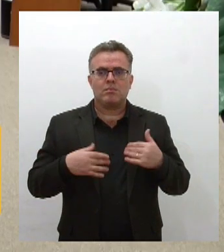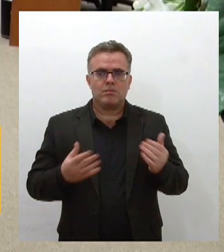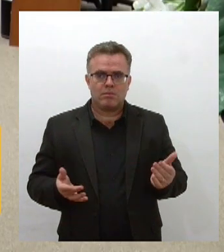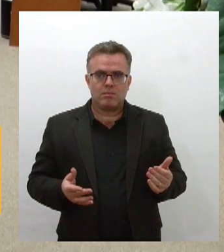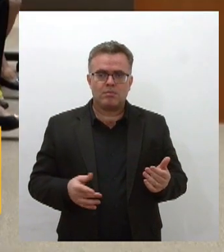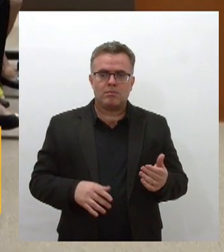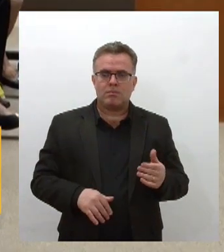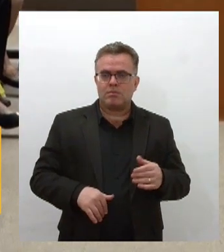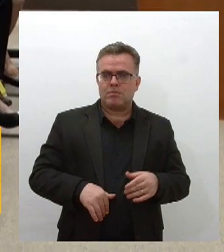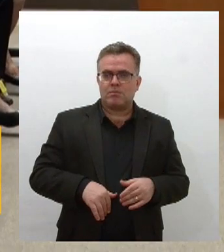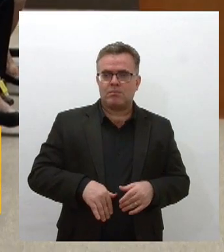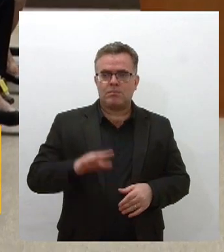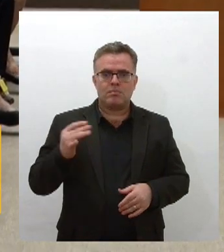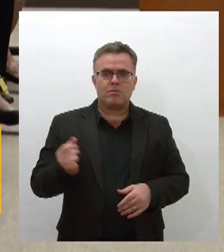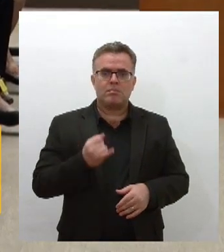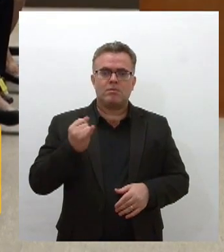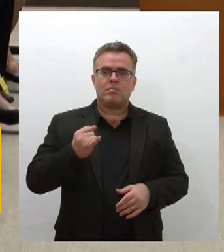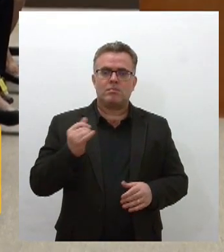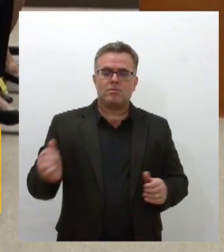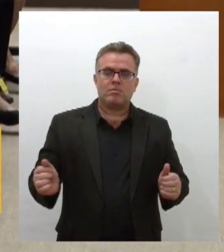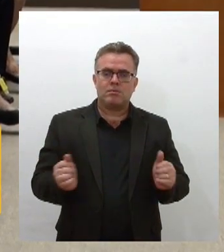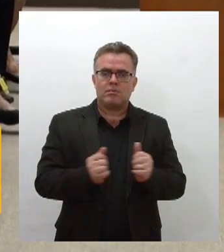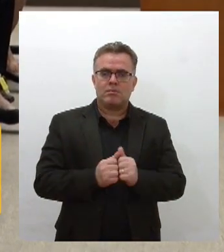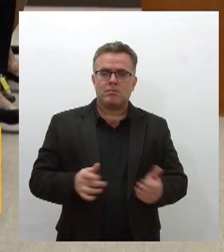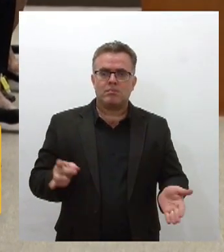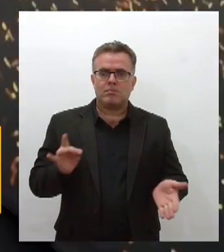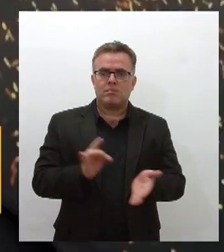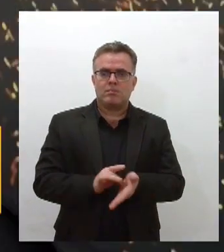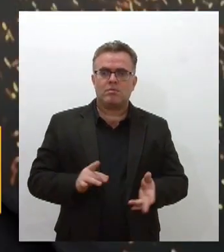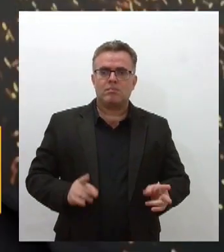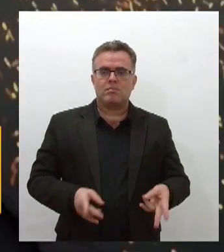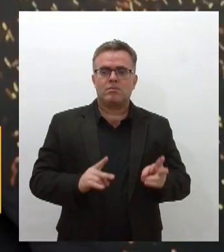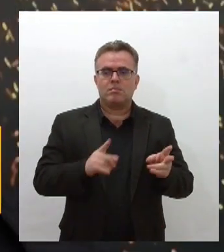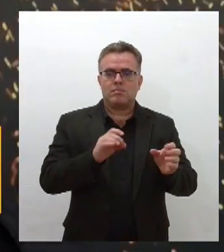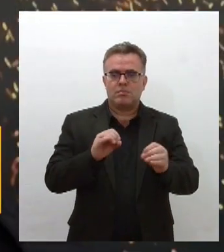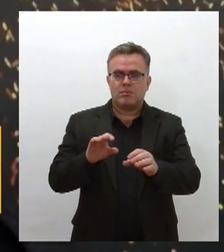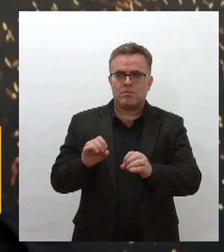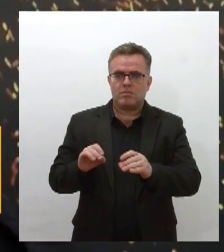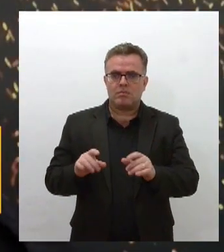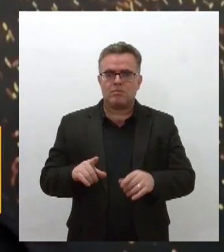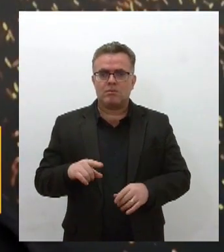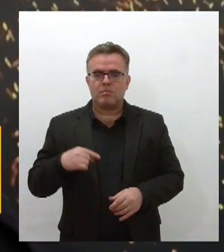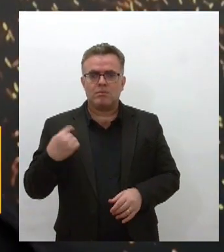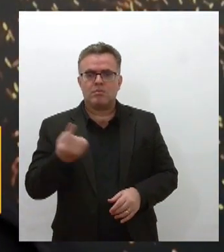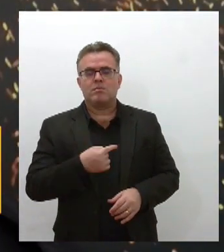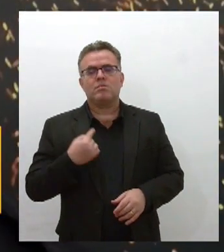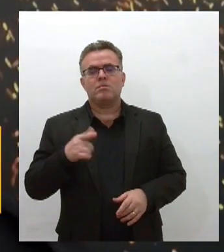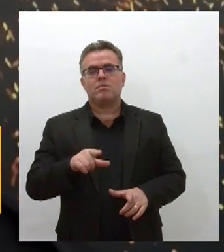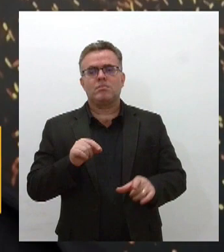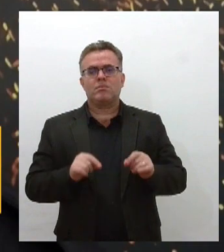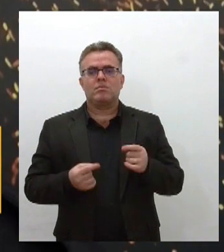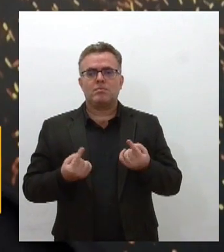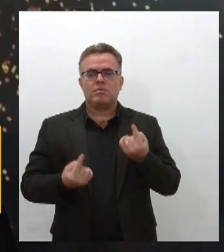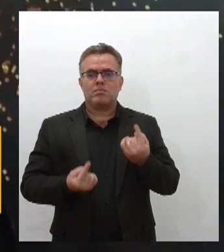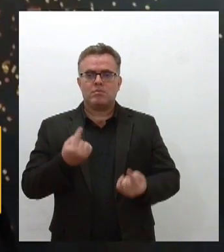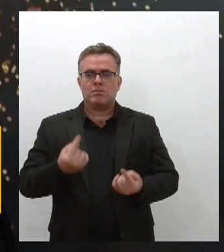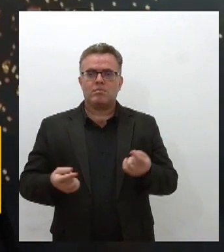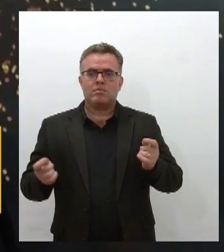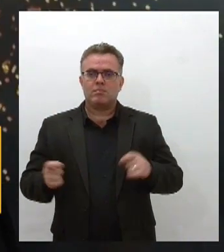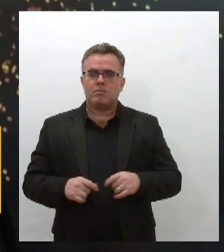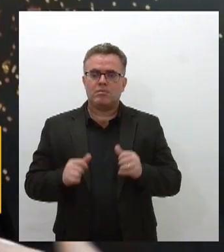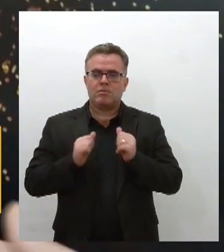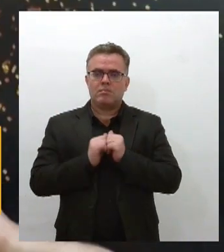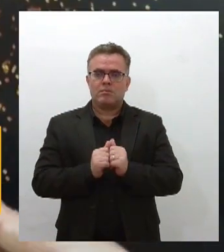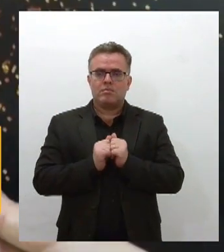que um amigo é uma verdadeira fonte de inspiração aos que escolhem a vida para com Deus o